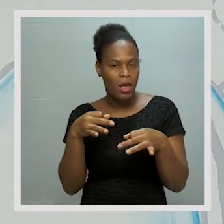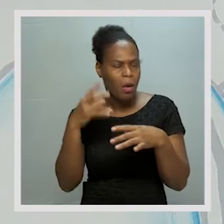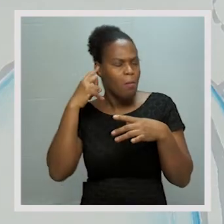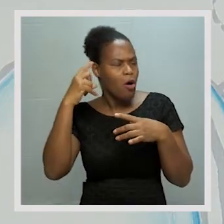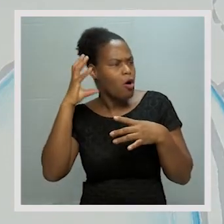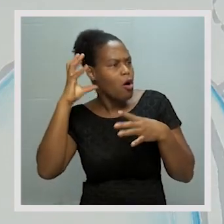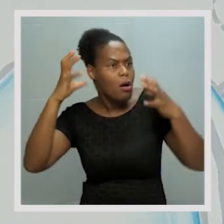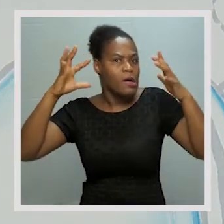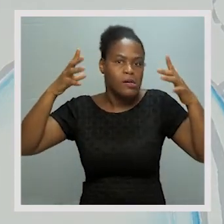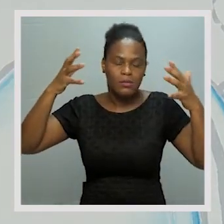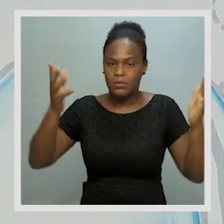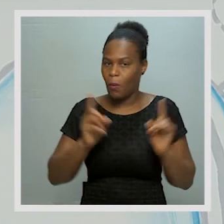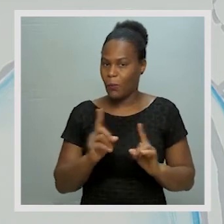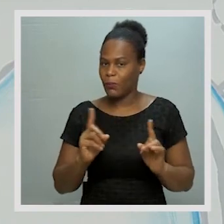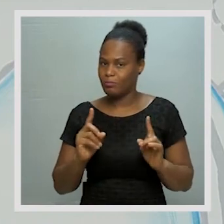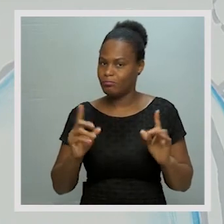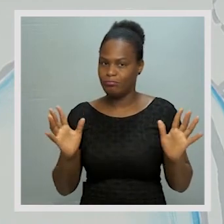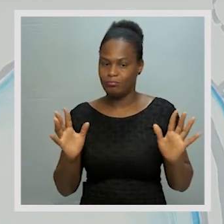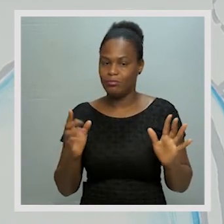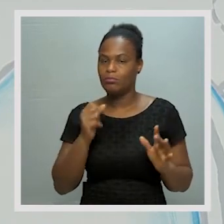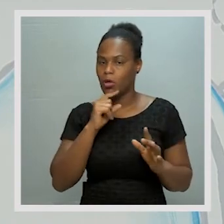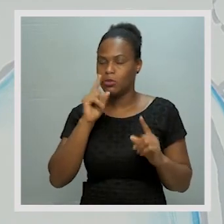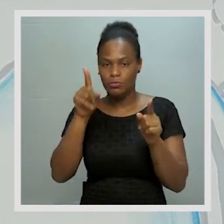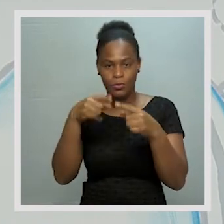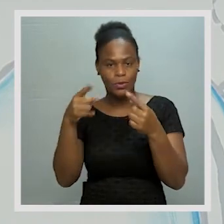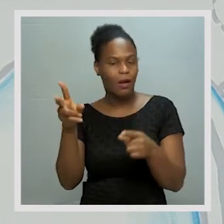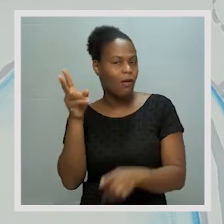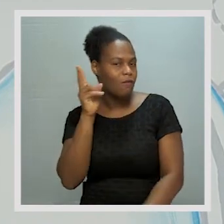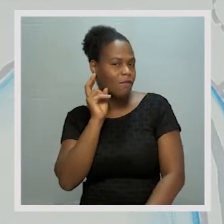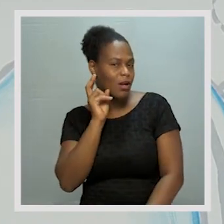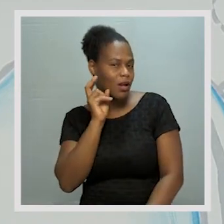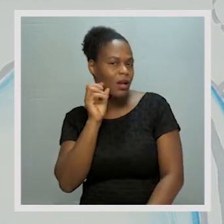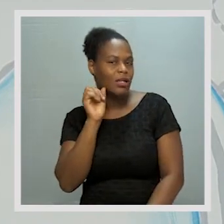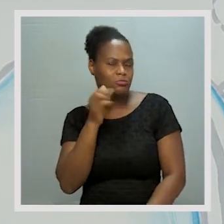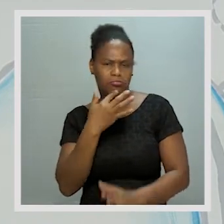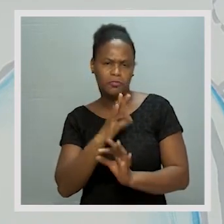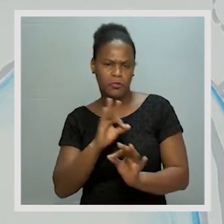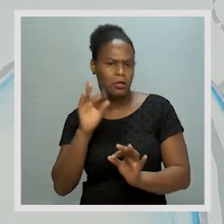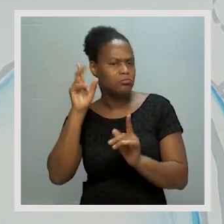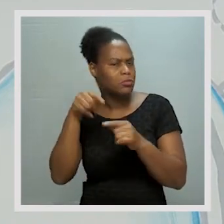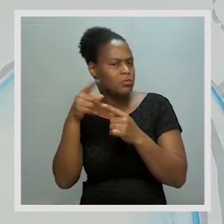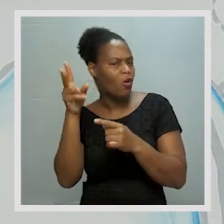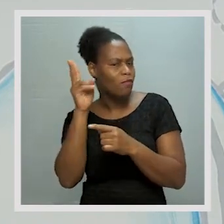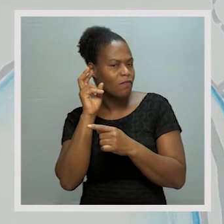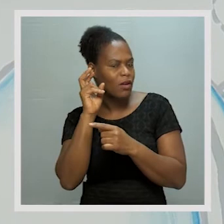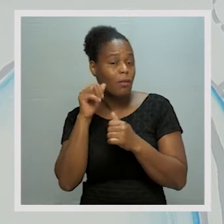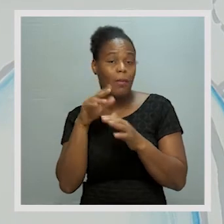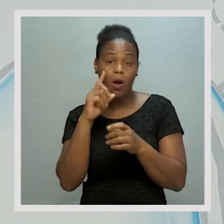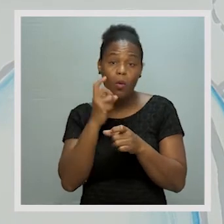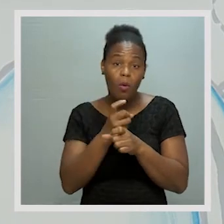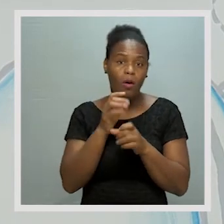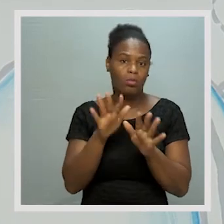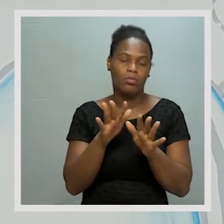Não é preciso estar assim. Podemos ouvir música, sim, perfeitamente, mas devemos